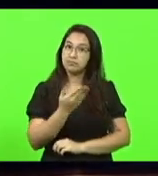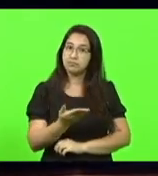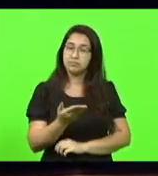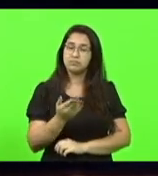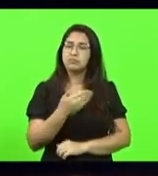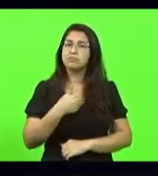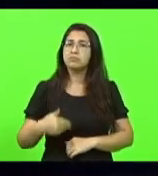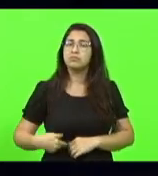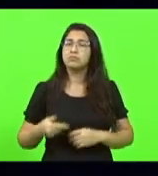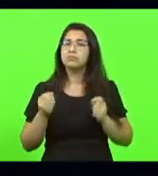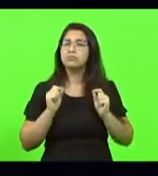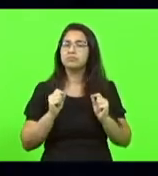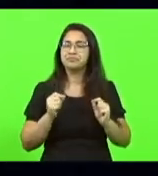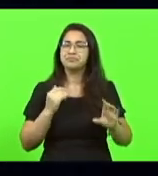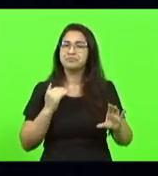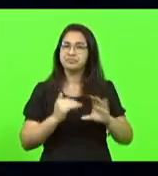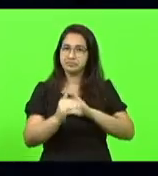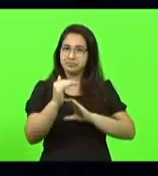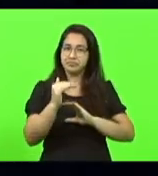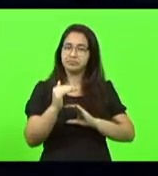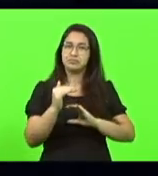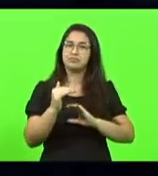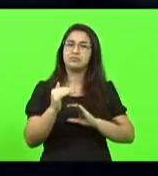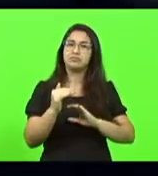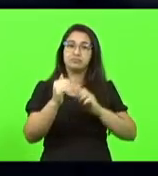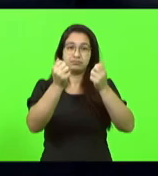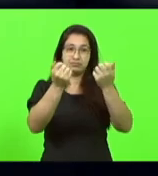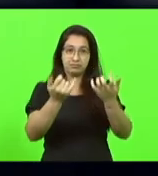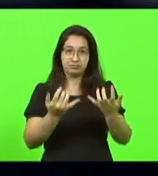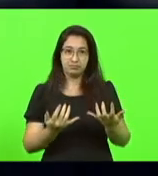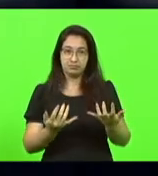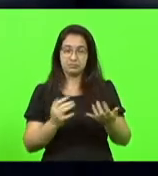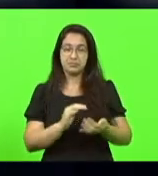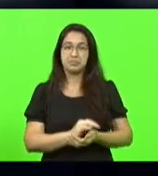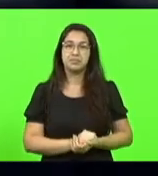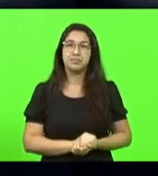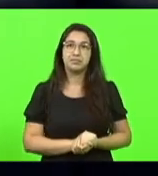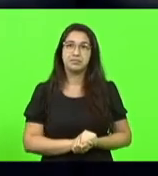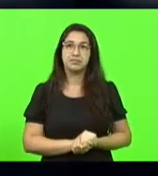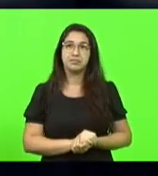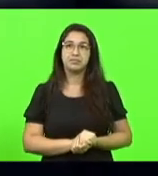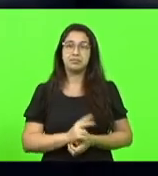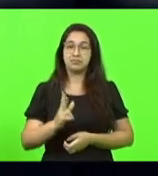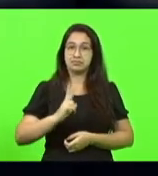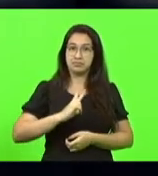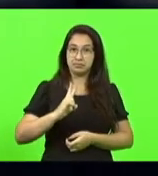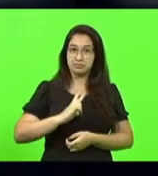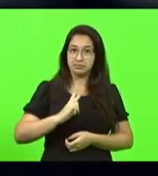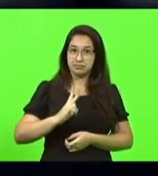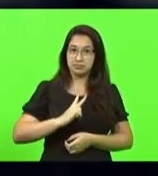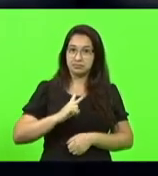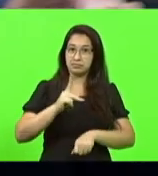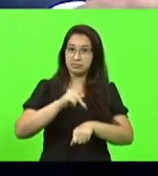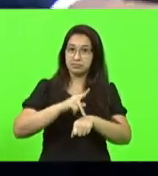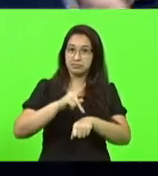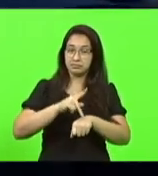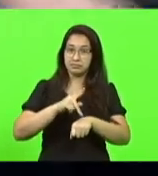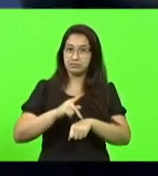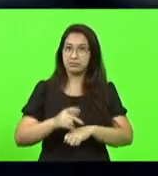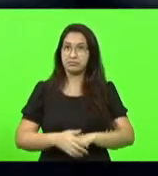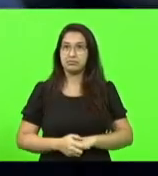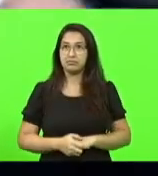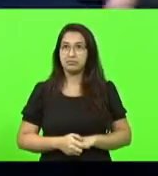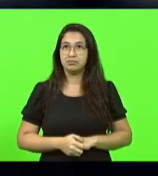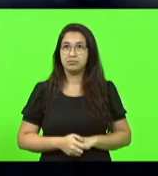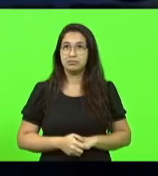mandou esse projeto para cá dizendo o seguinte, vai privatizar as pedras, vai privatizar as pedras. Questão de ordem, presidente. Ou é encaminhamento ou